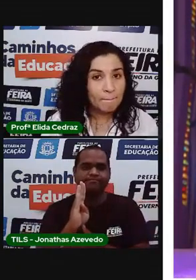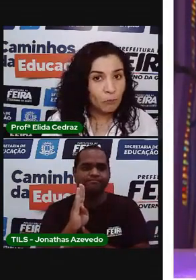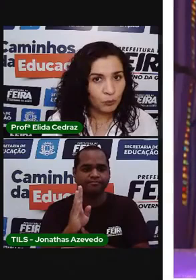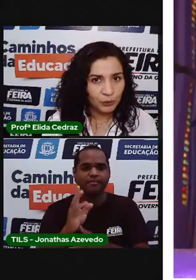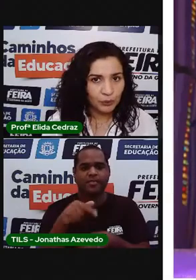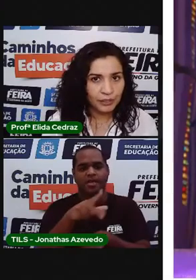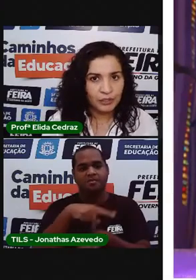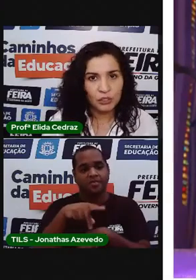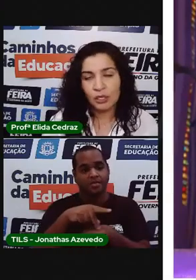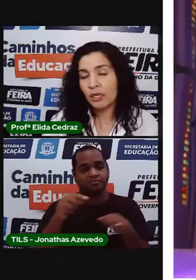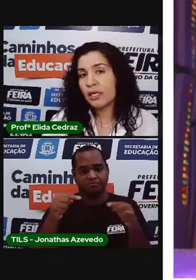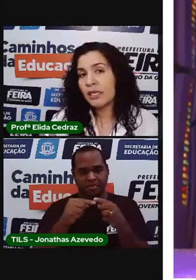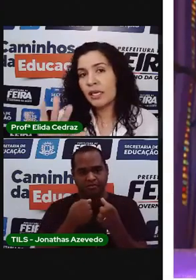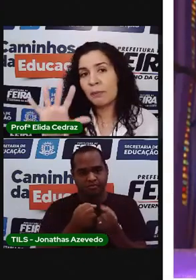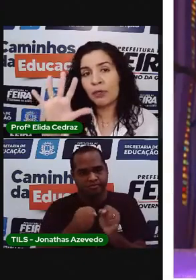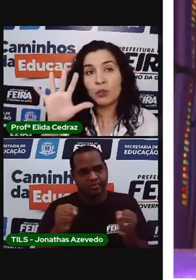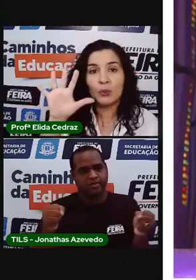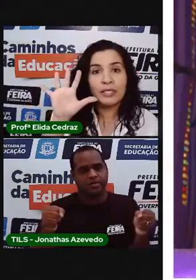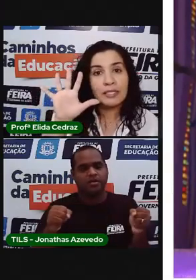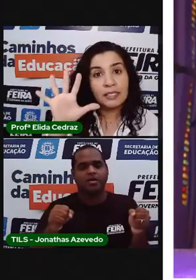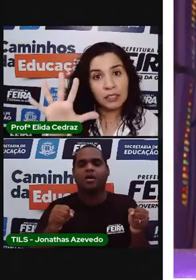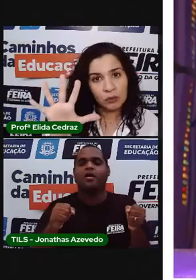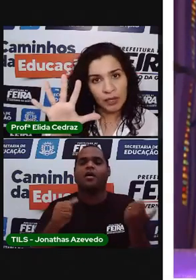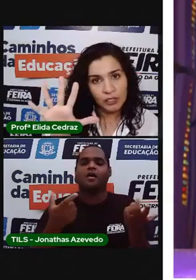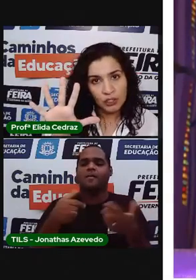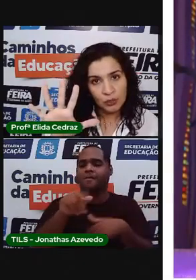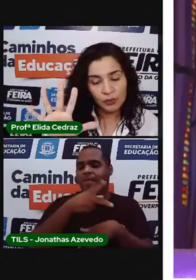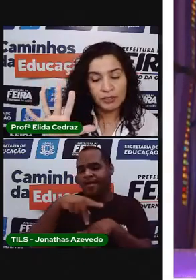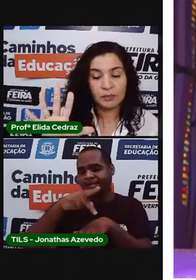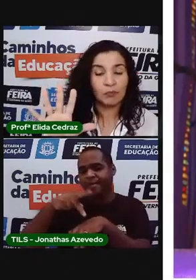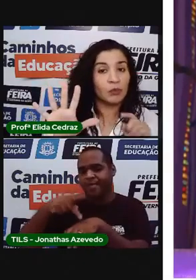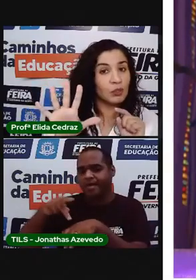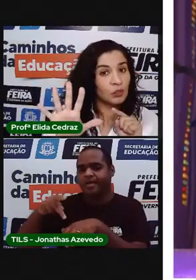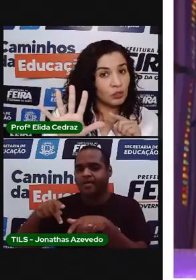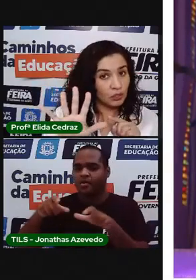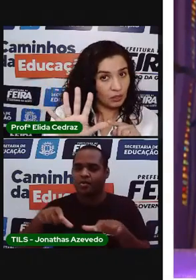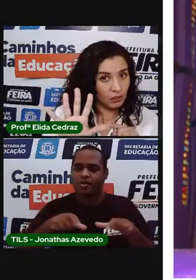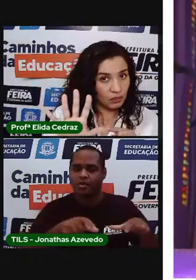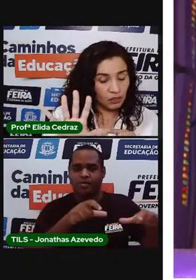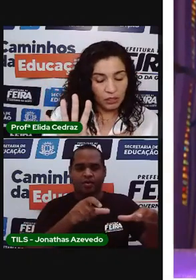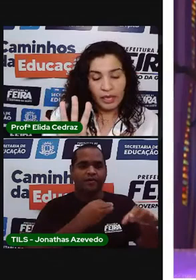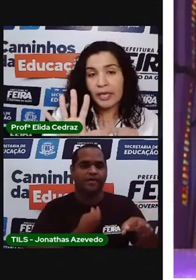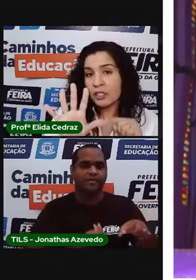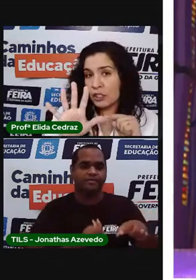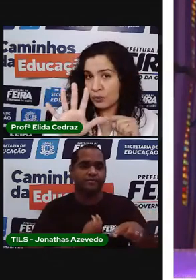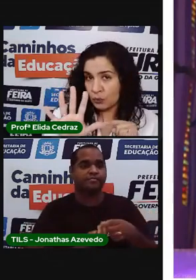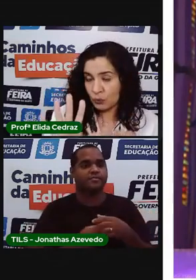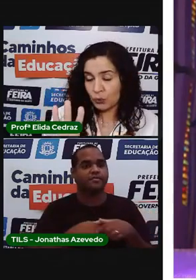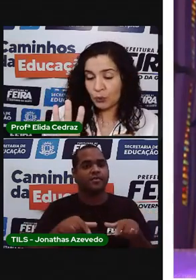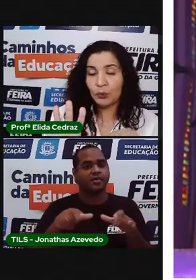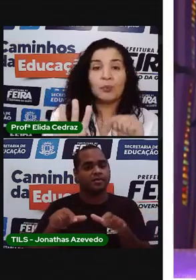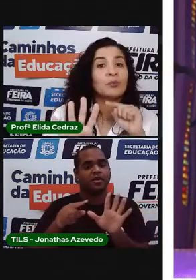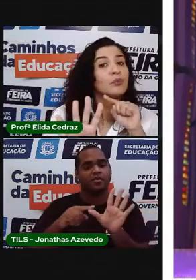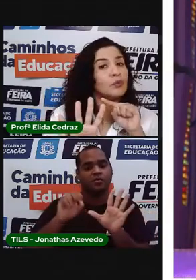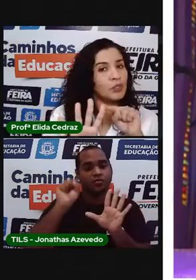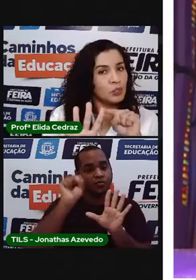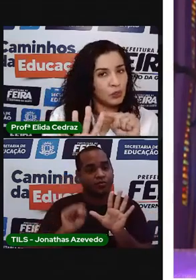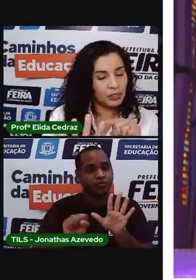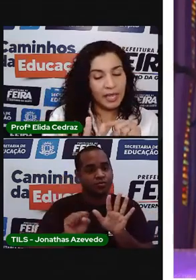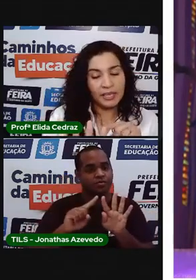é muito grande e ele possui cinco regiões. Região Sul,